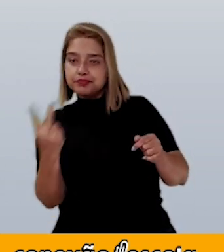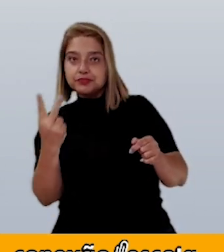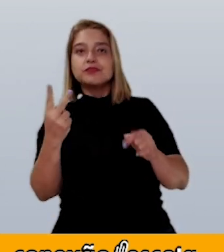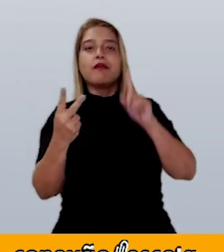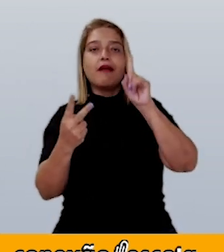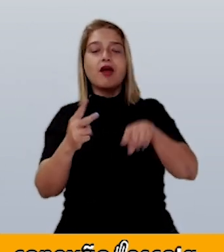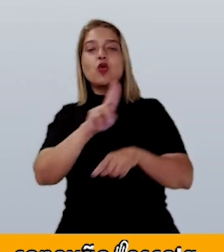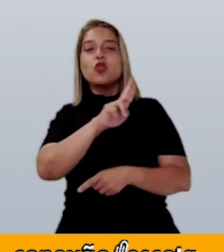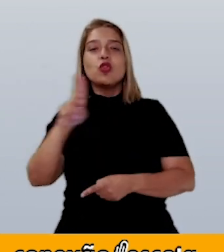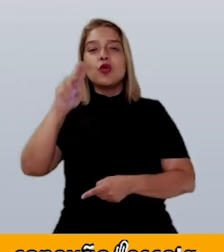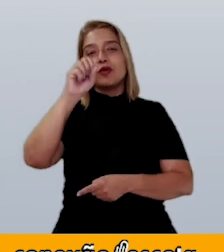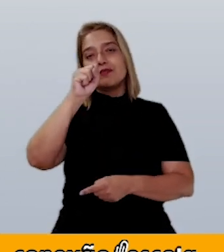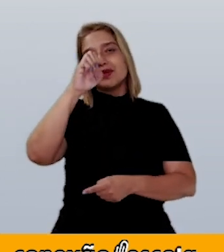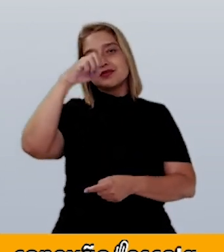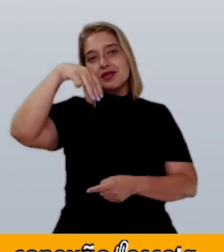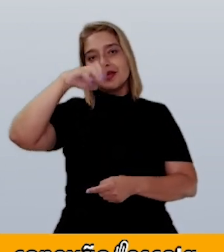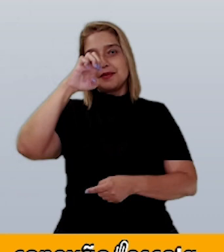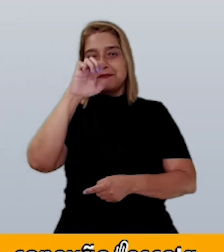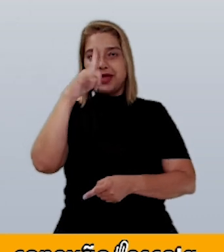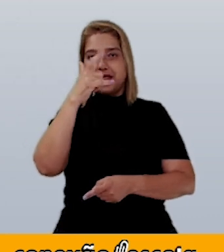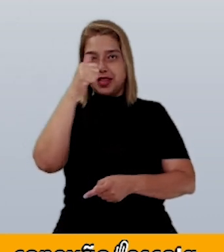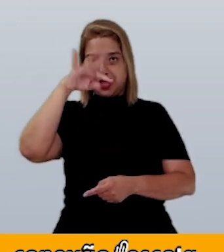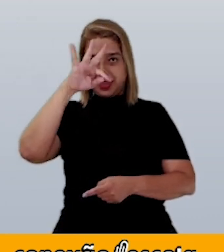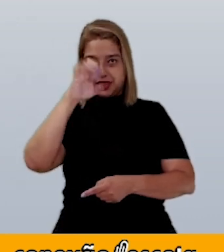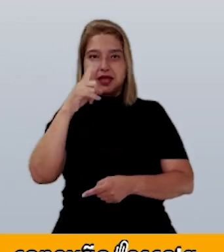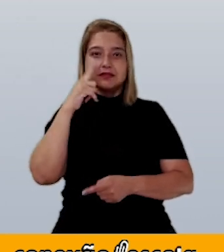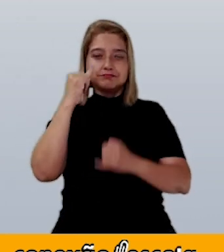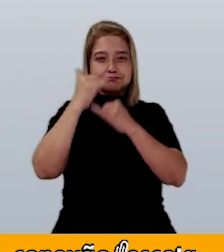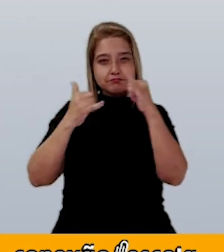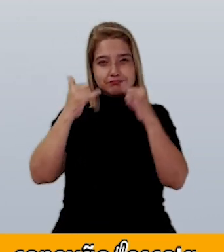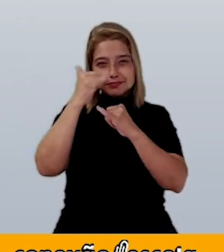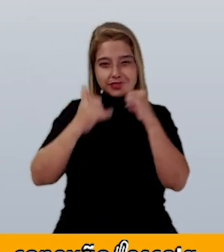semelhantes. Observe esses balões.